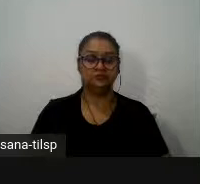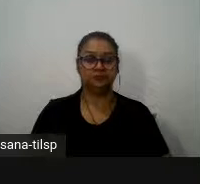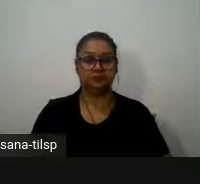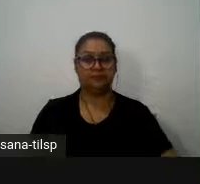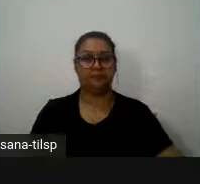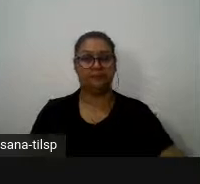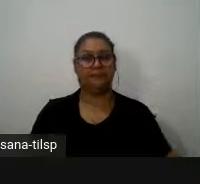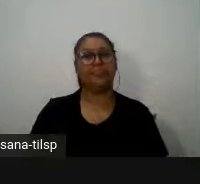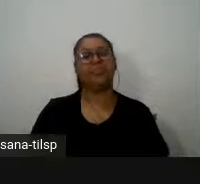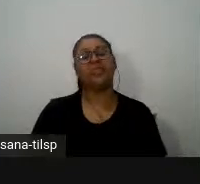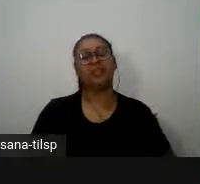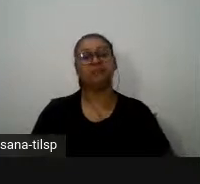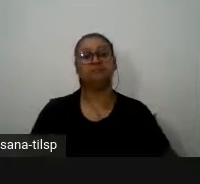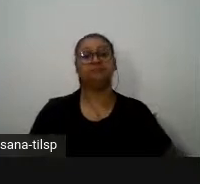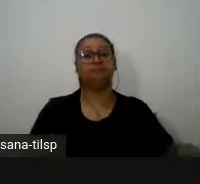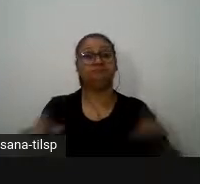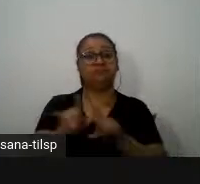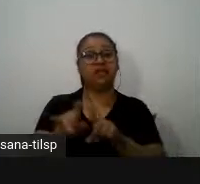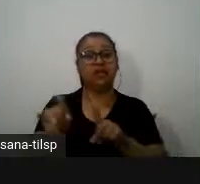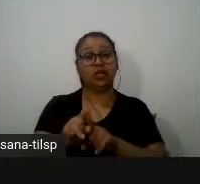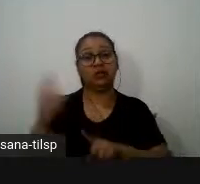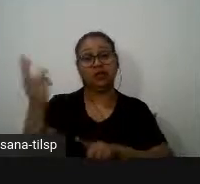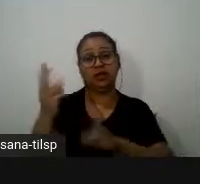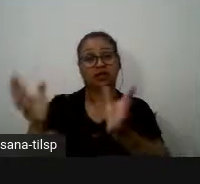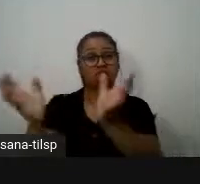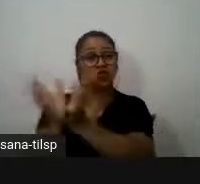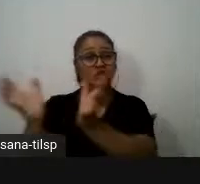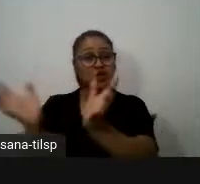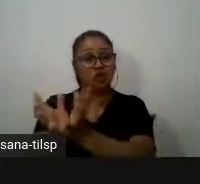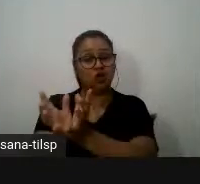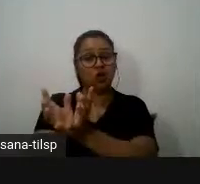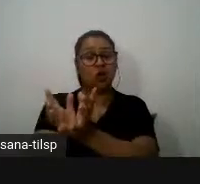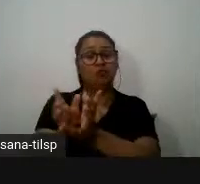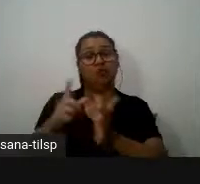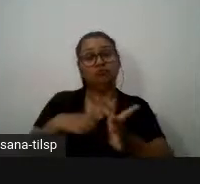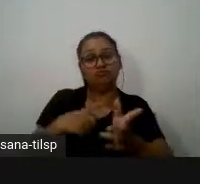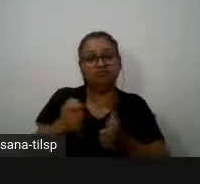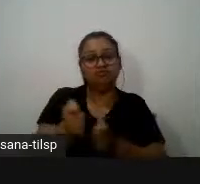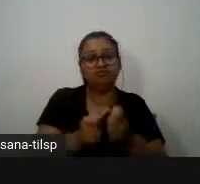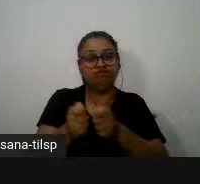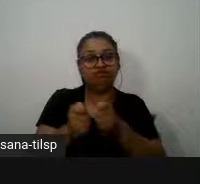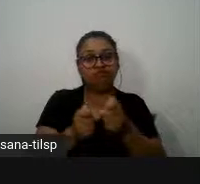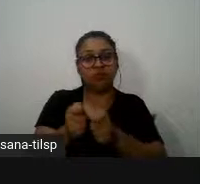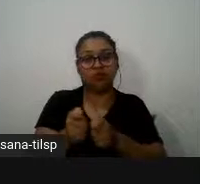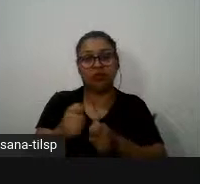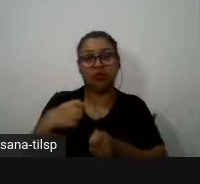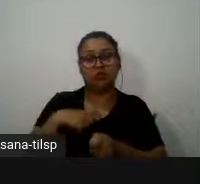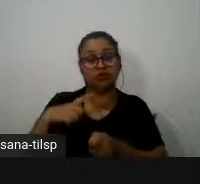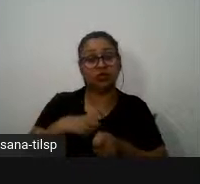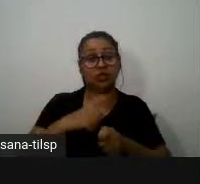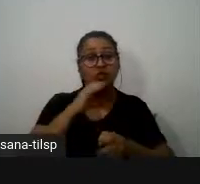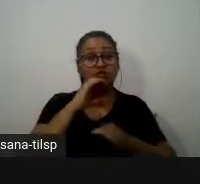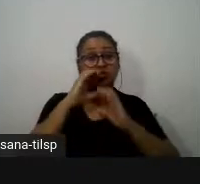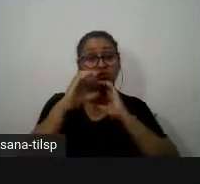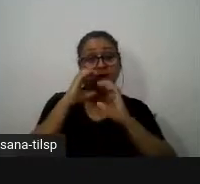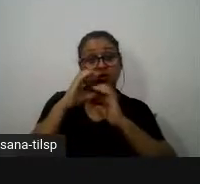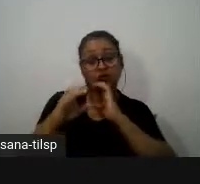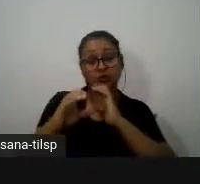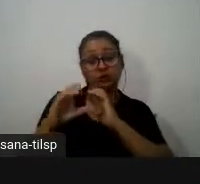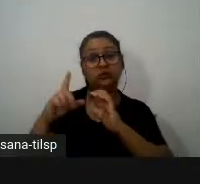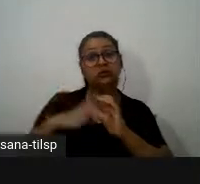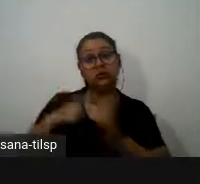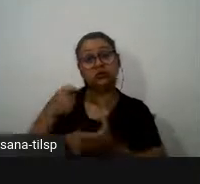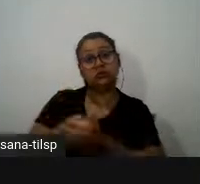interessa também aqui perceber um bocadinho esta dinâmica que se estabelece entre texto como uma unidade comunicativa concreta